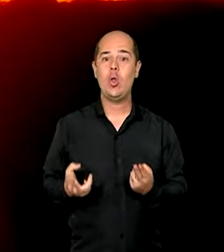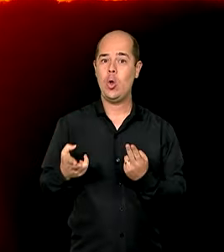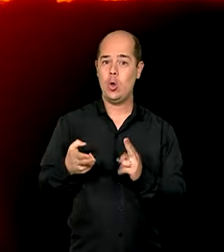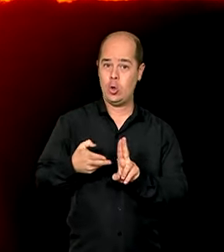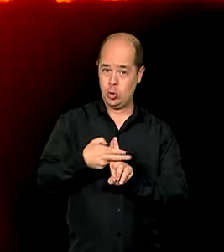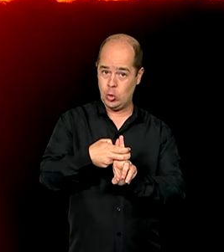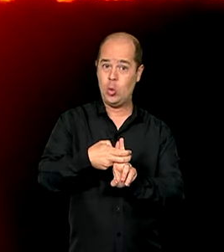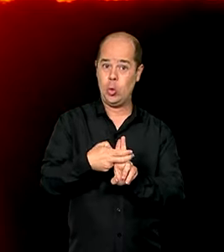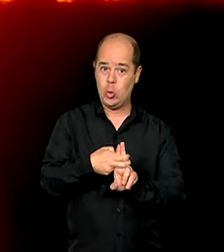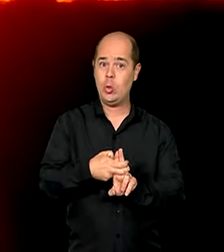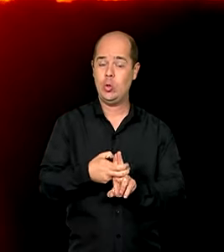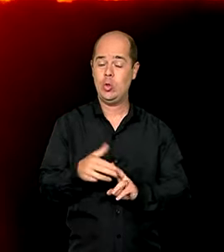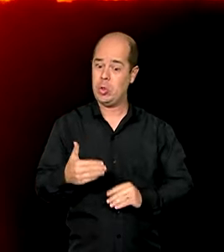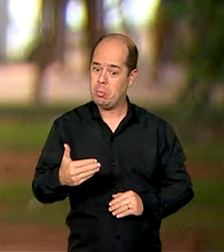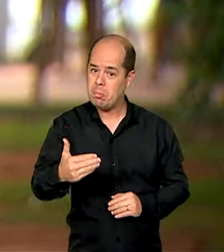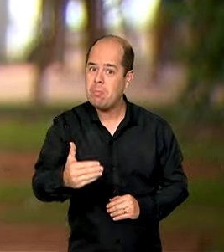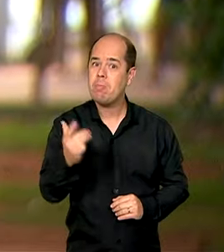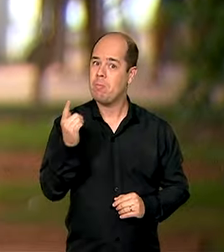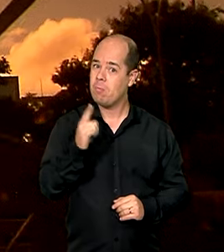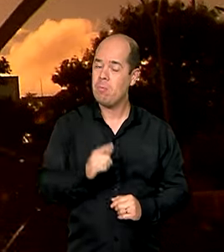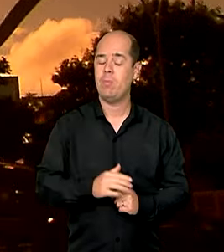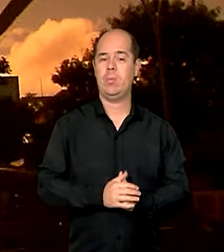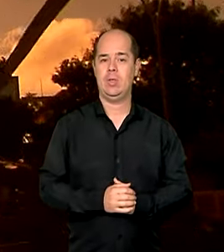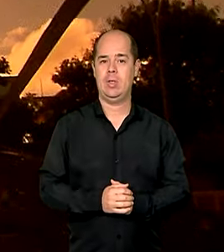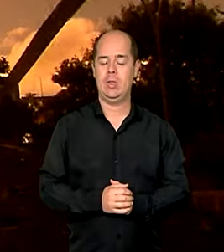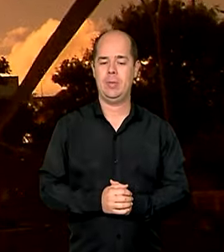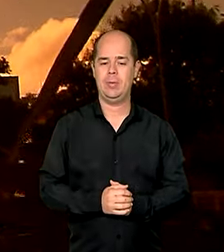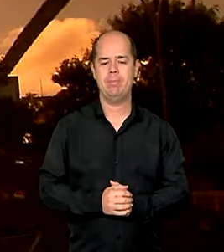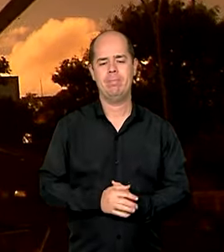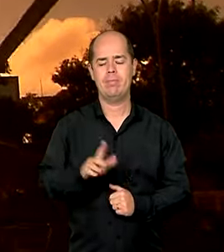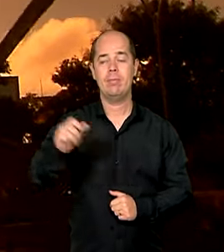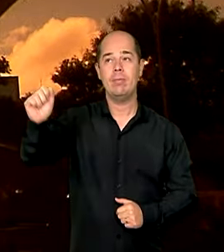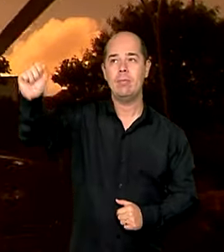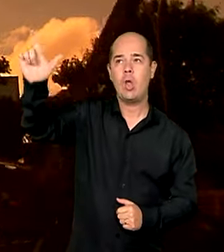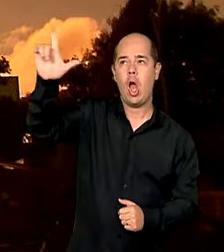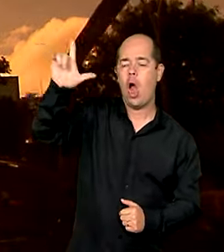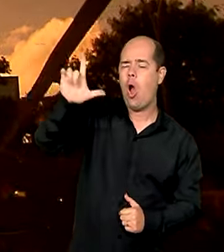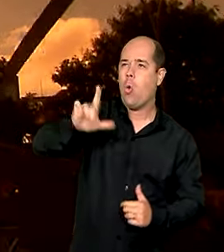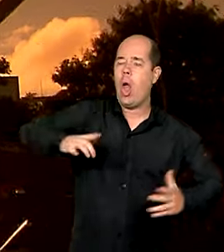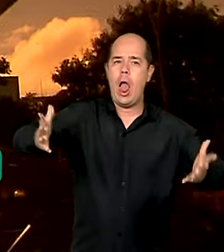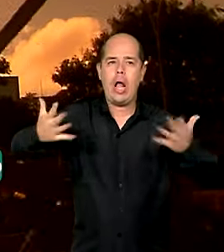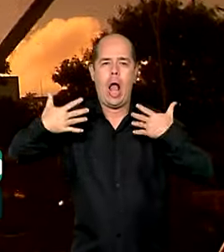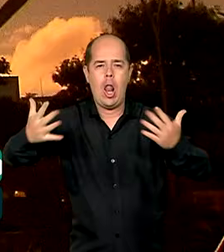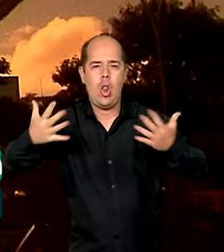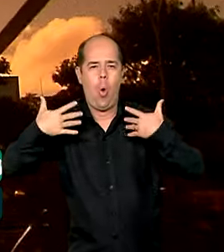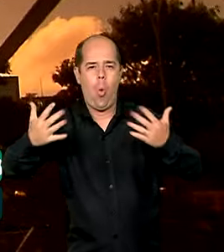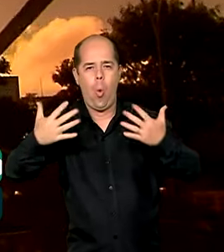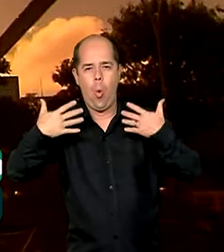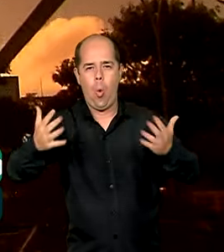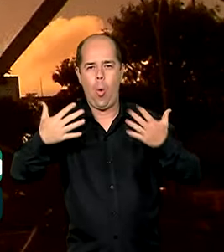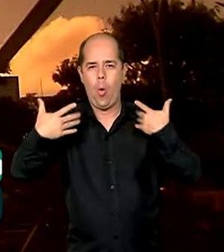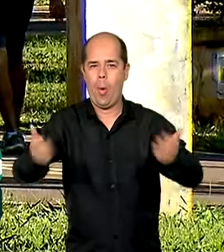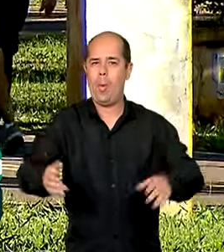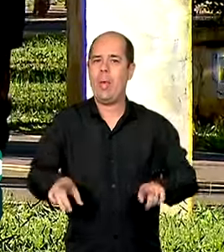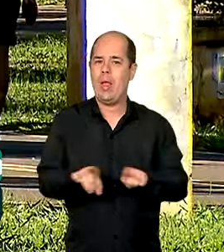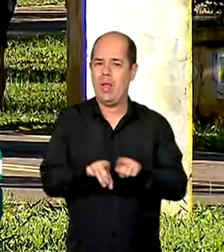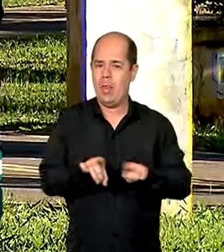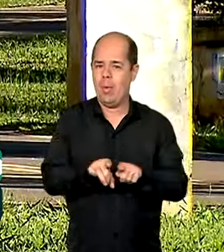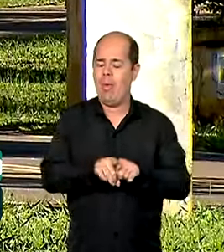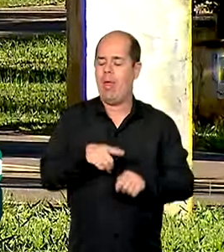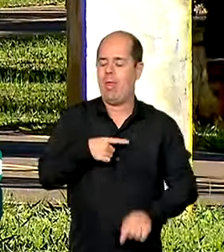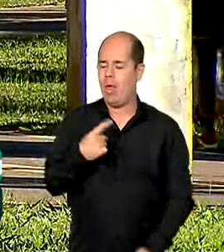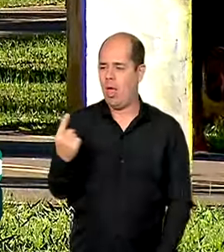sol e calor vive o verão. A previsão para a estação mais quente do ano inclui também um personagem